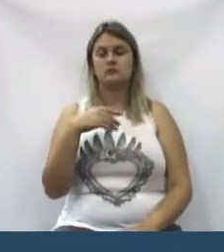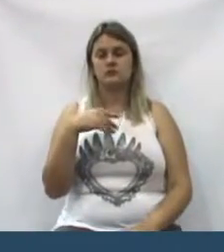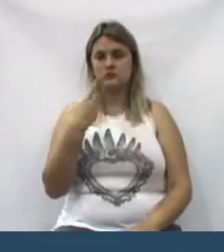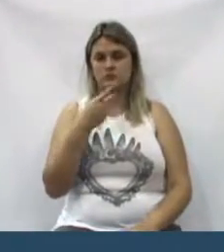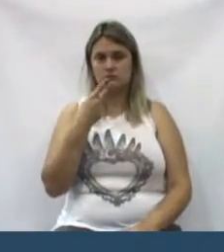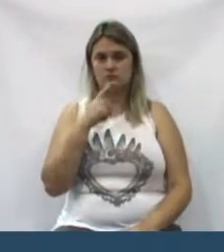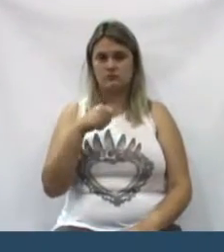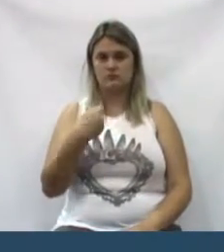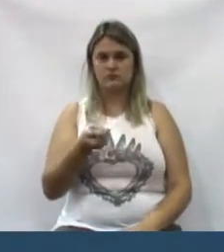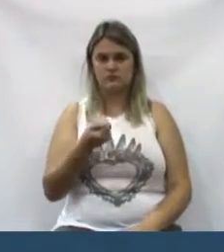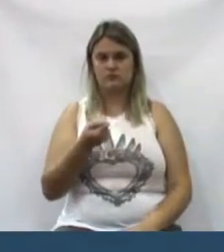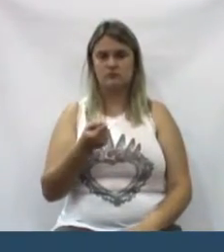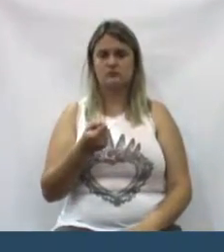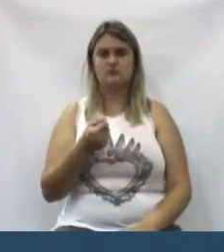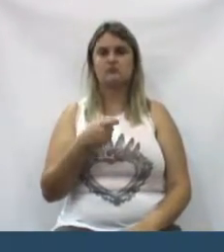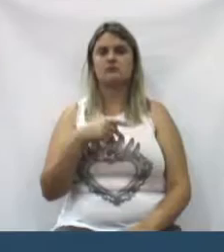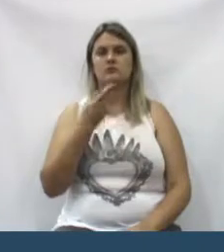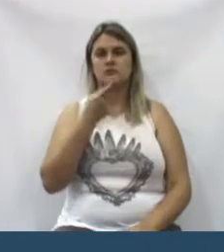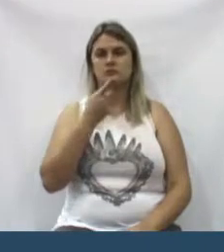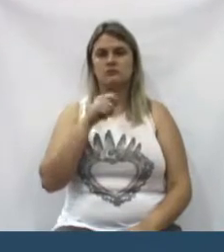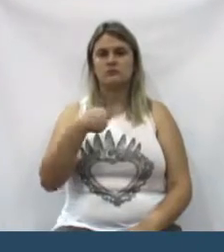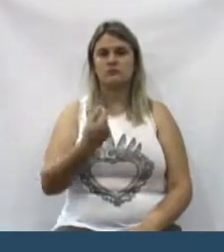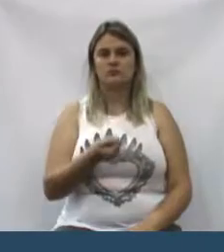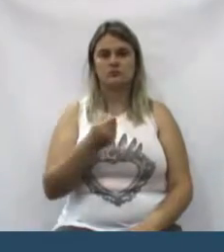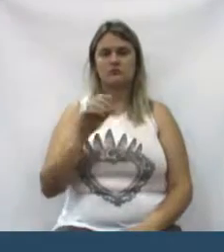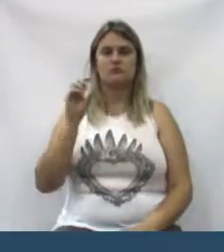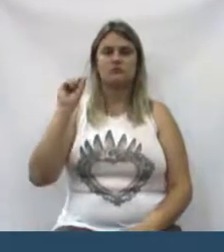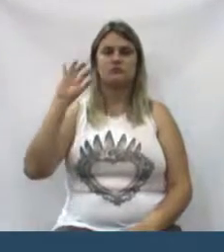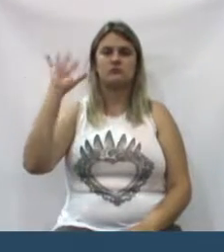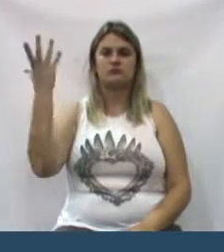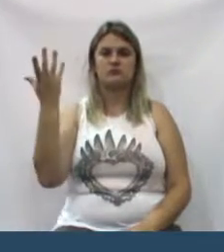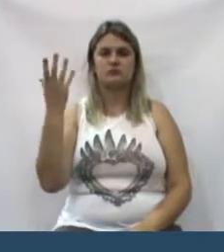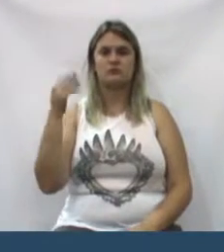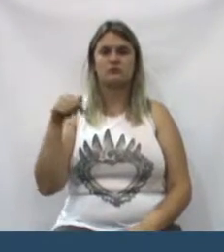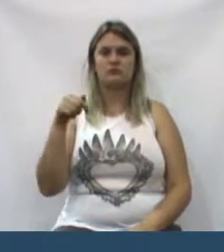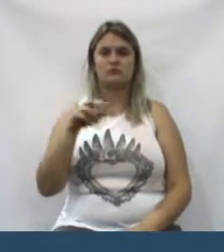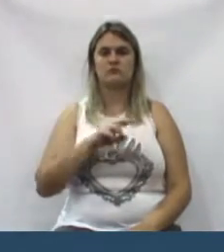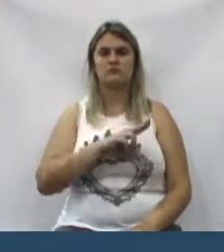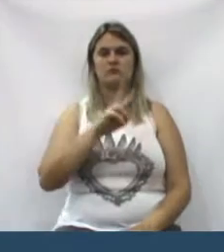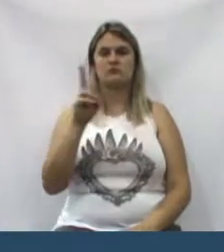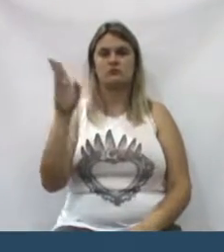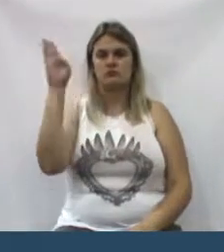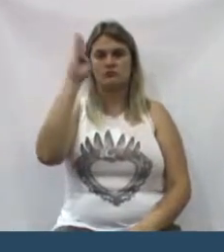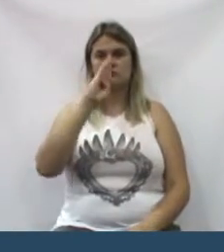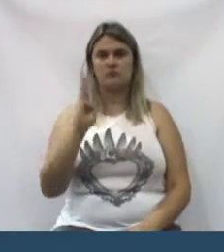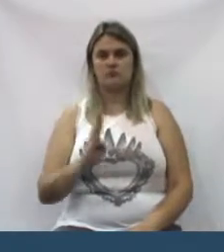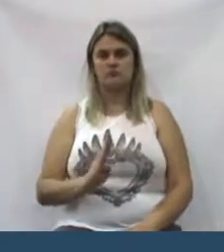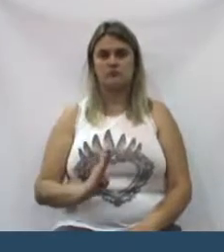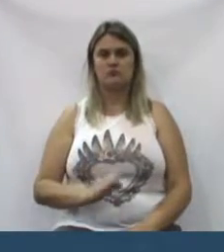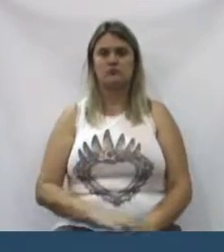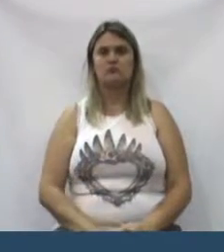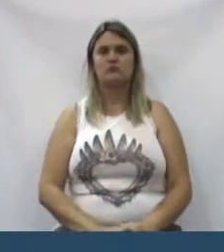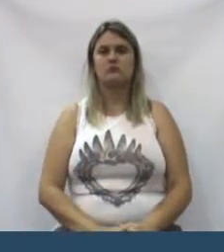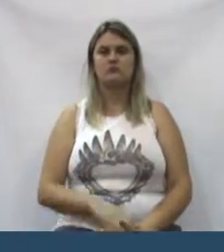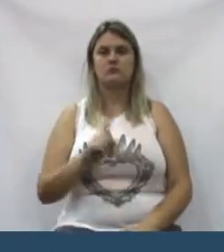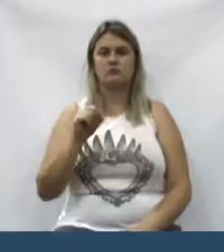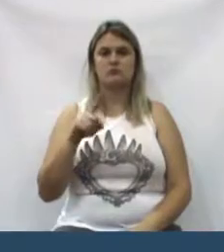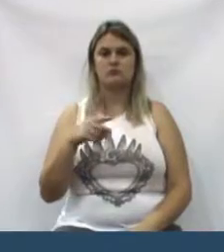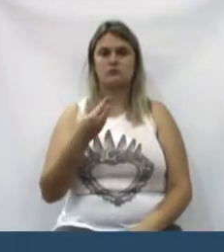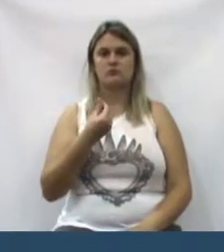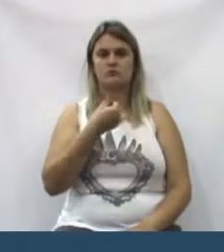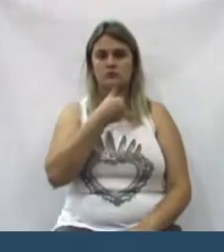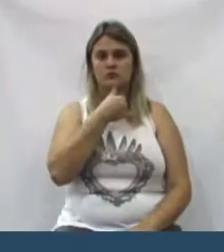comentar a respeito do que está acontecendo no Brasil é